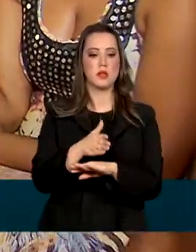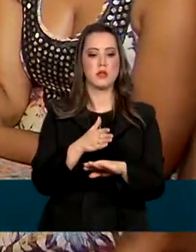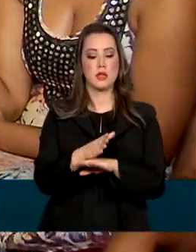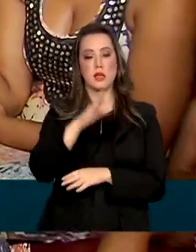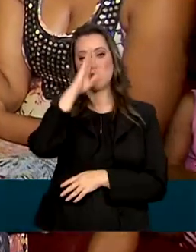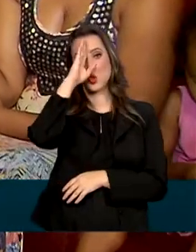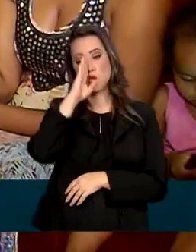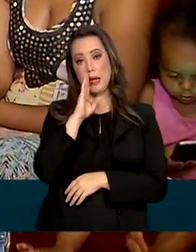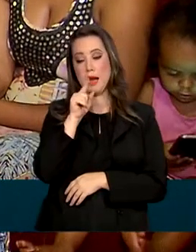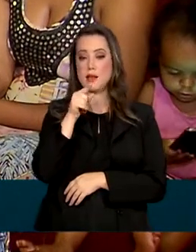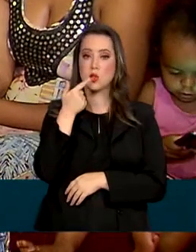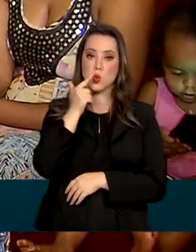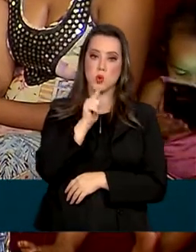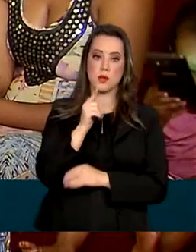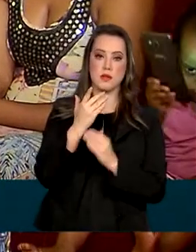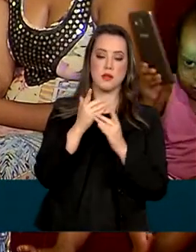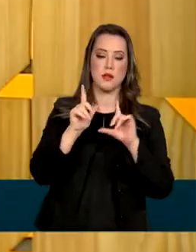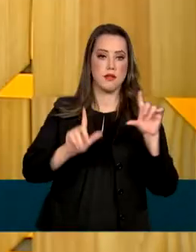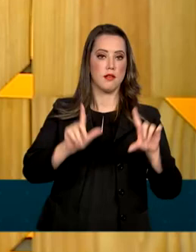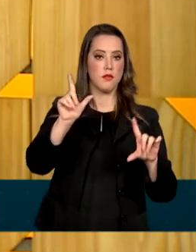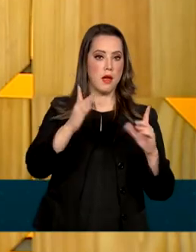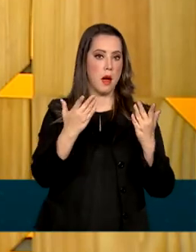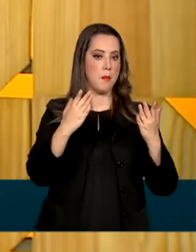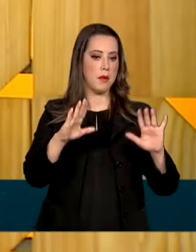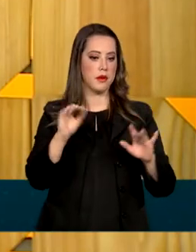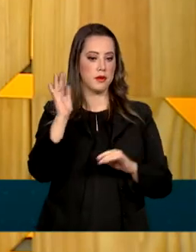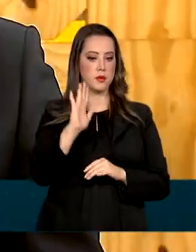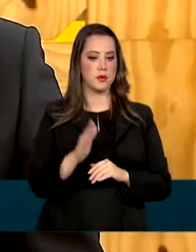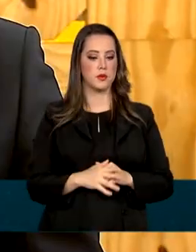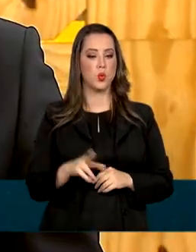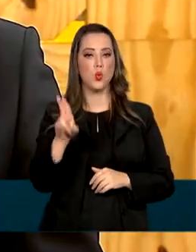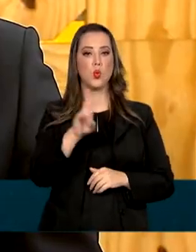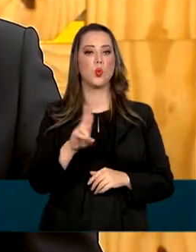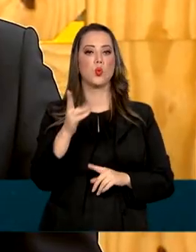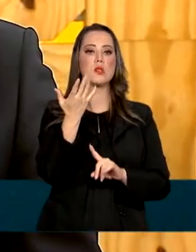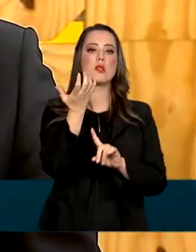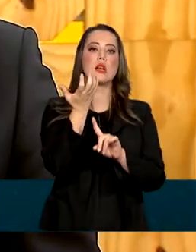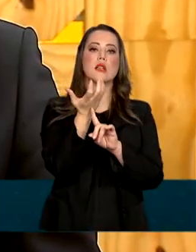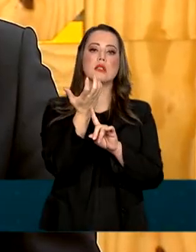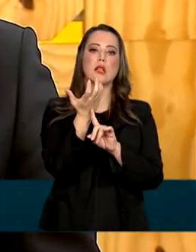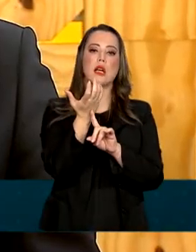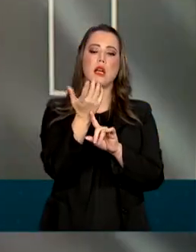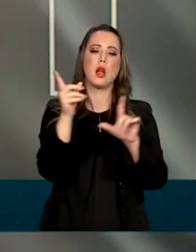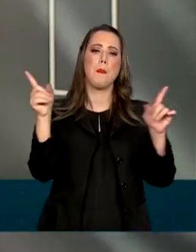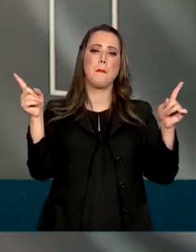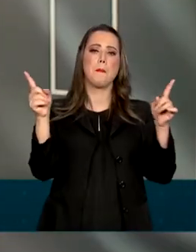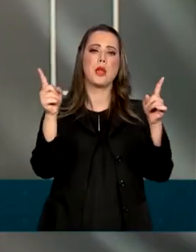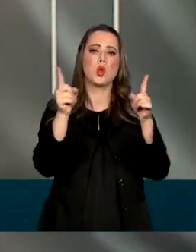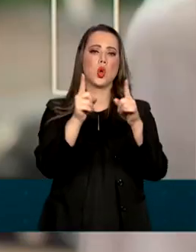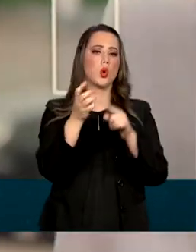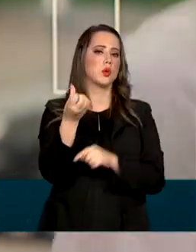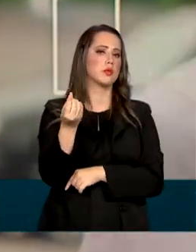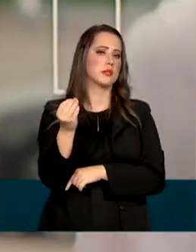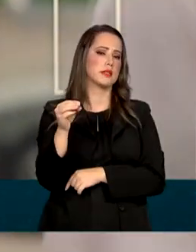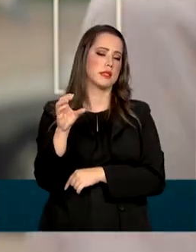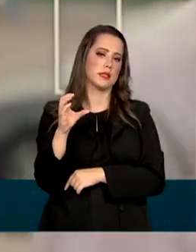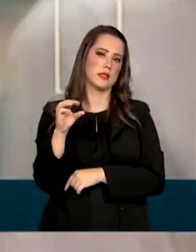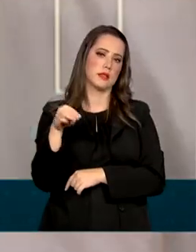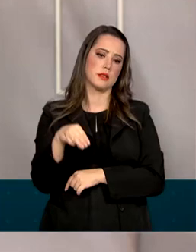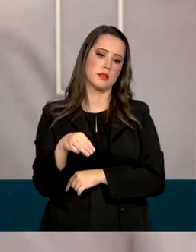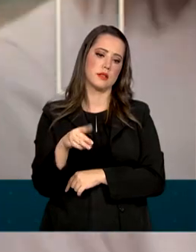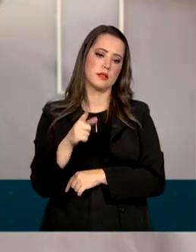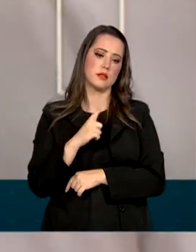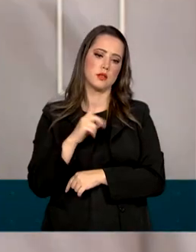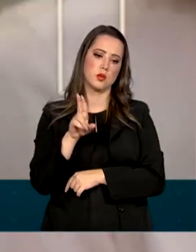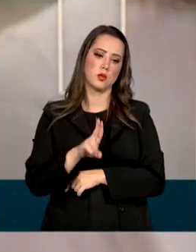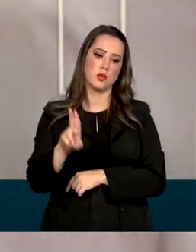graça a TV aberta no país. Utiliza antenas menores, são antenas de alumínio, bem mais leve, de 60 centímetros, com